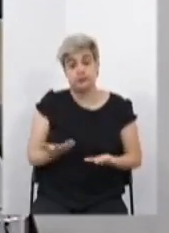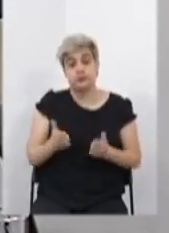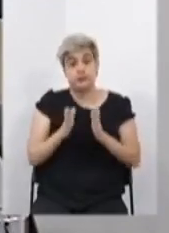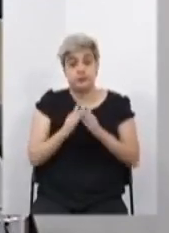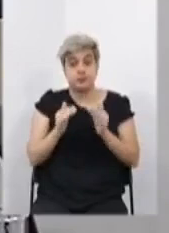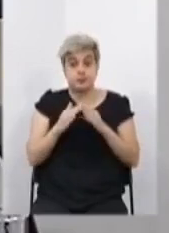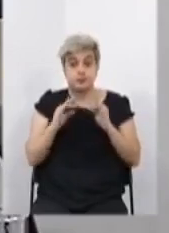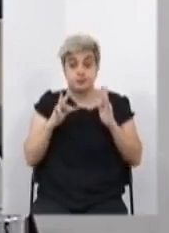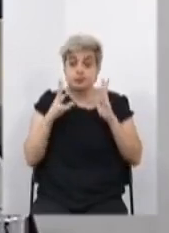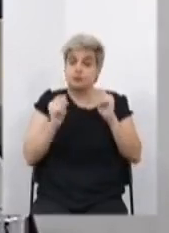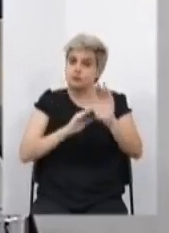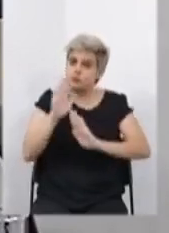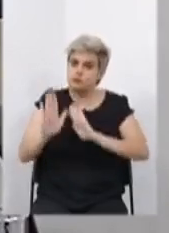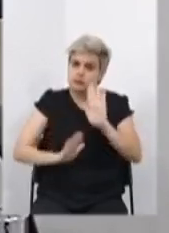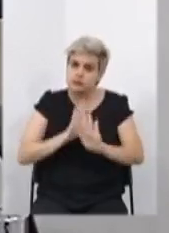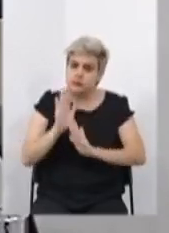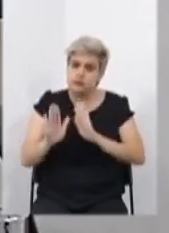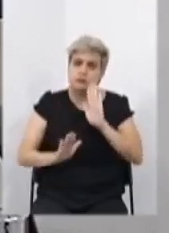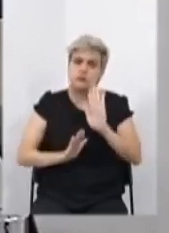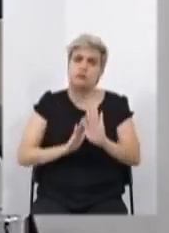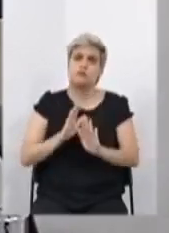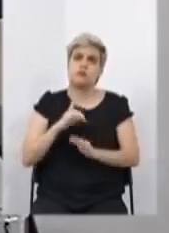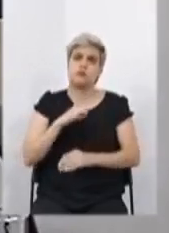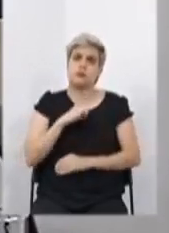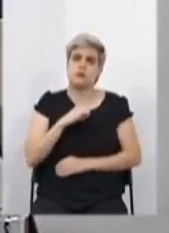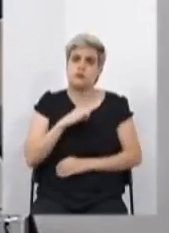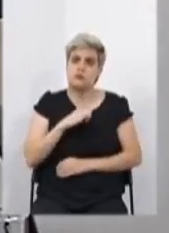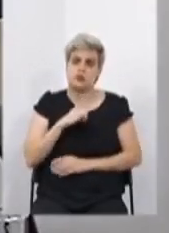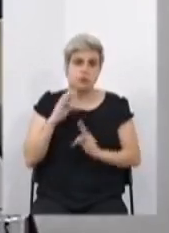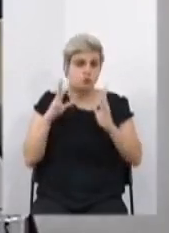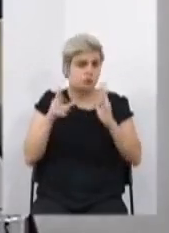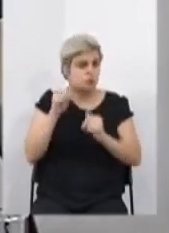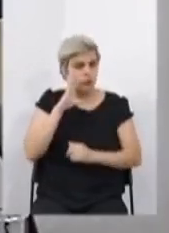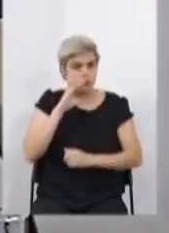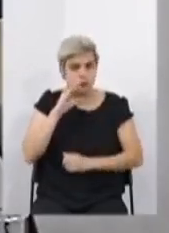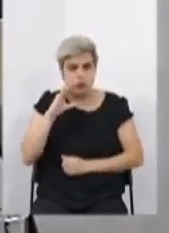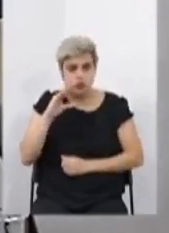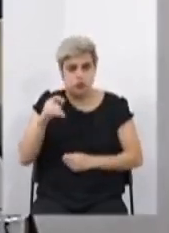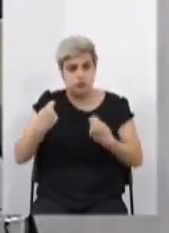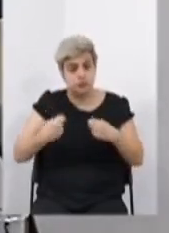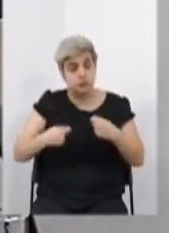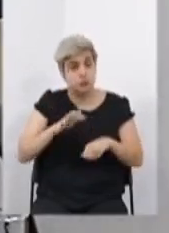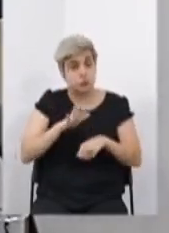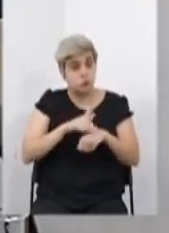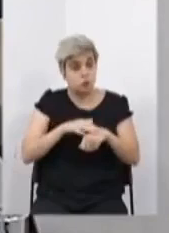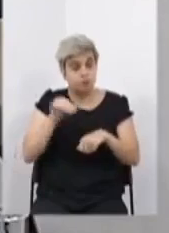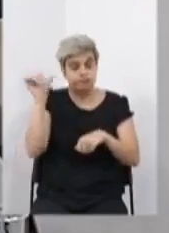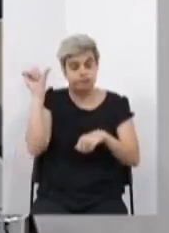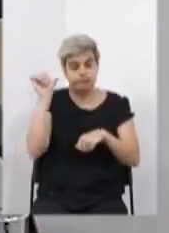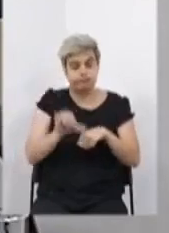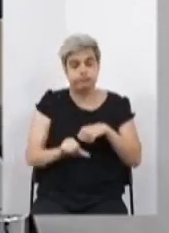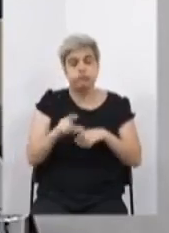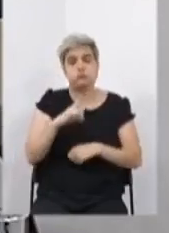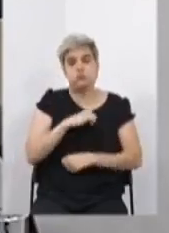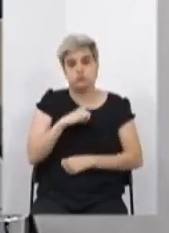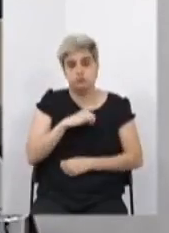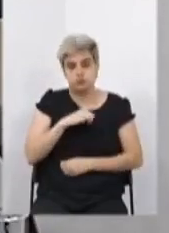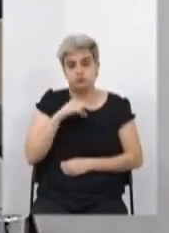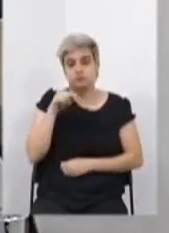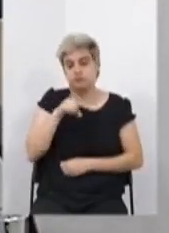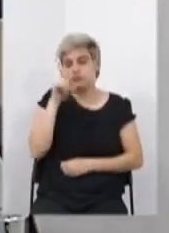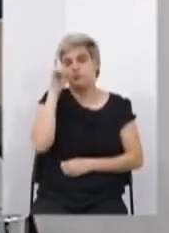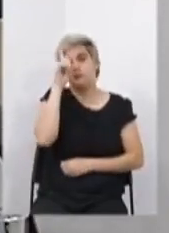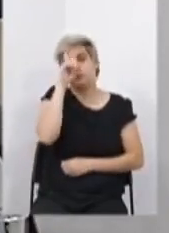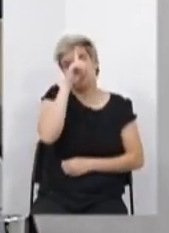a todos que se cuidem, todos os deputados, todos os funcionários. A doença é terrível e ela é traiçoeira.